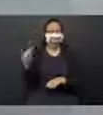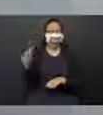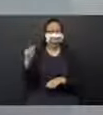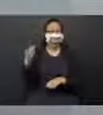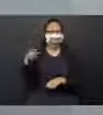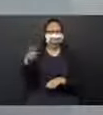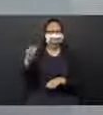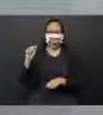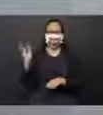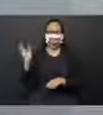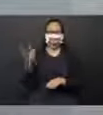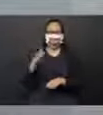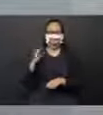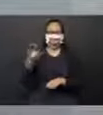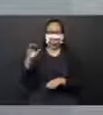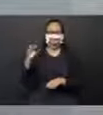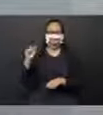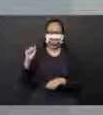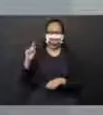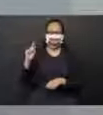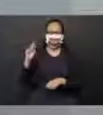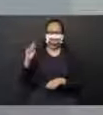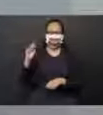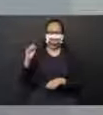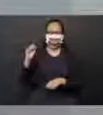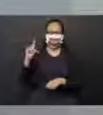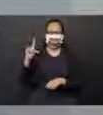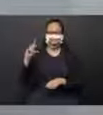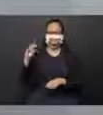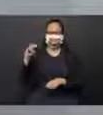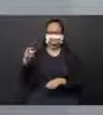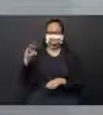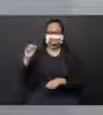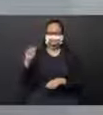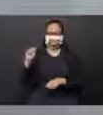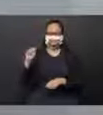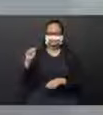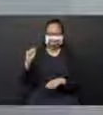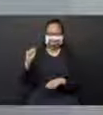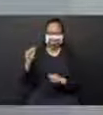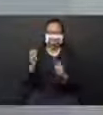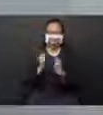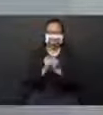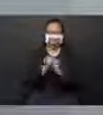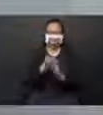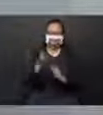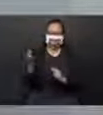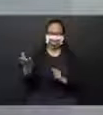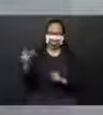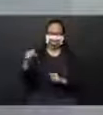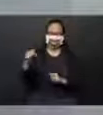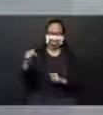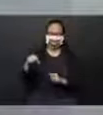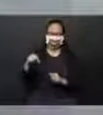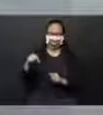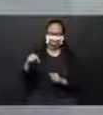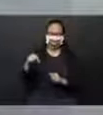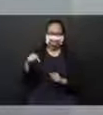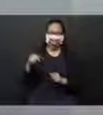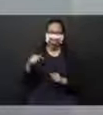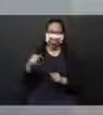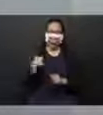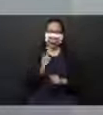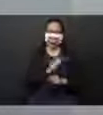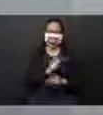Ana Carolina e a partir de agora estarei juntinho de vocês aqui. E nós vamos estudar a